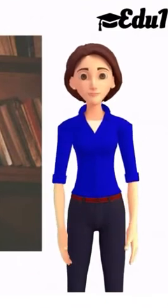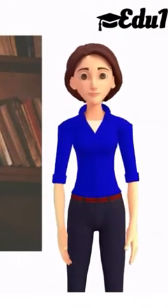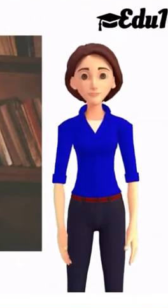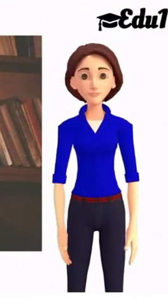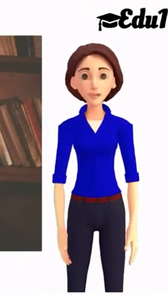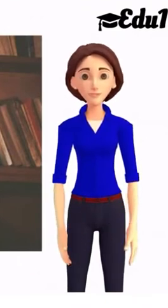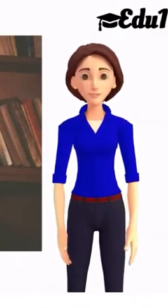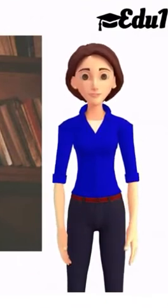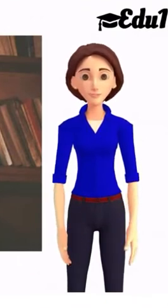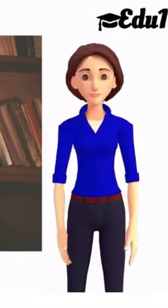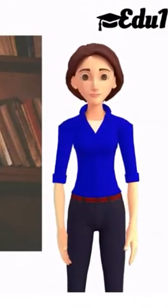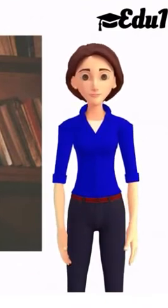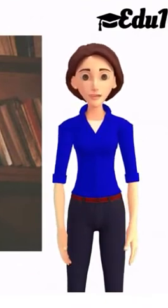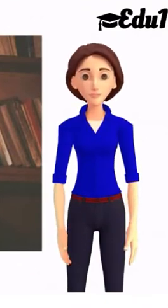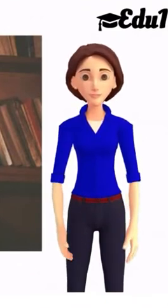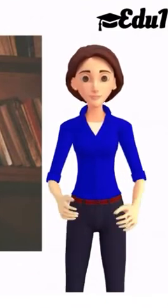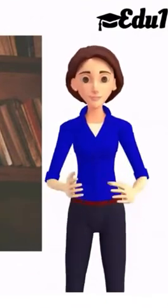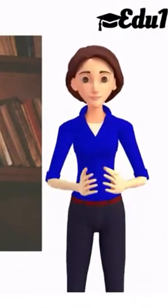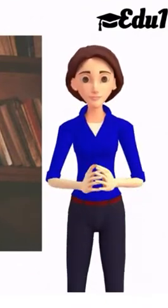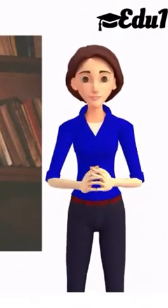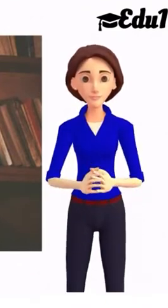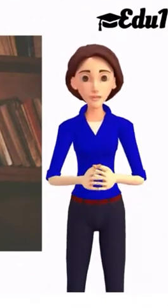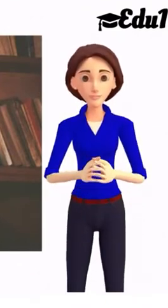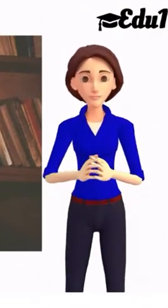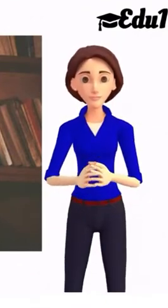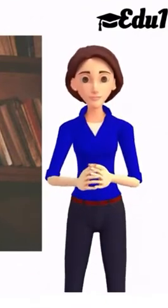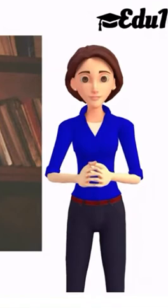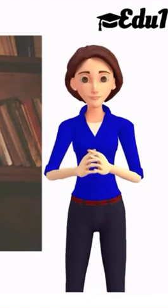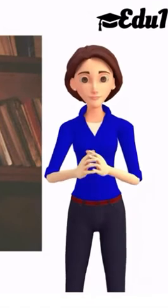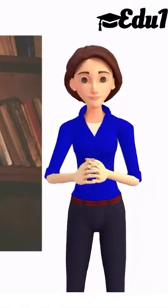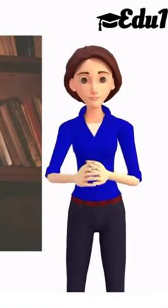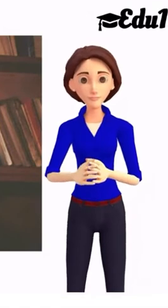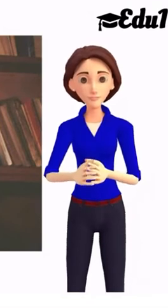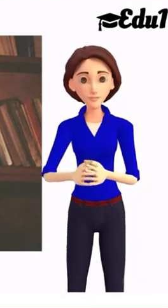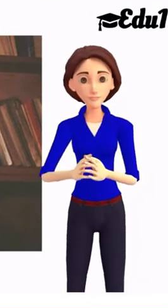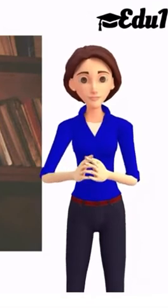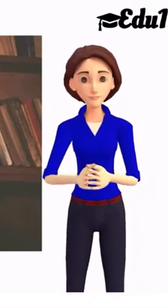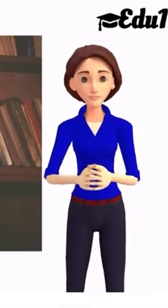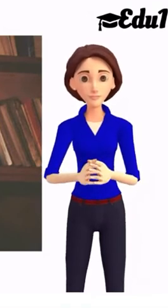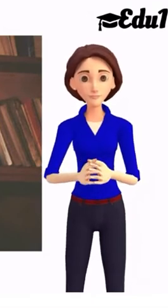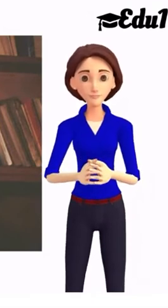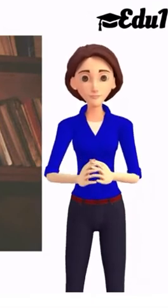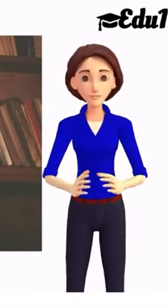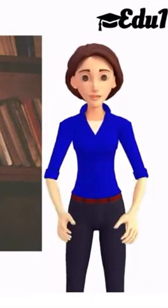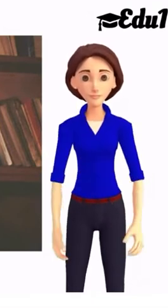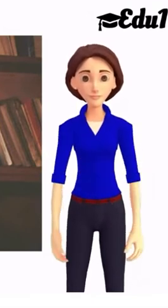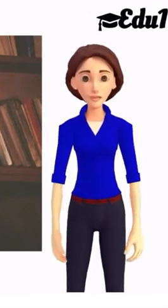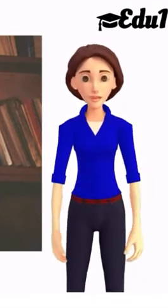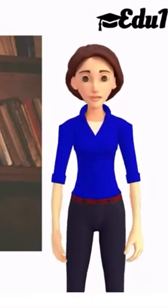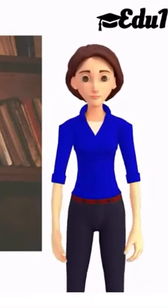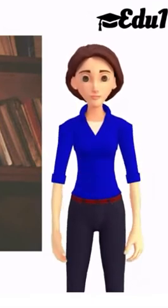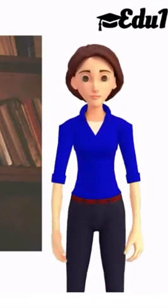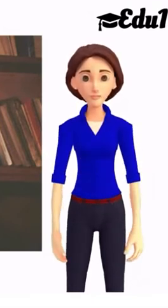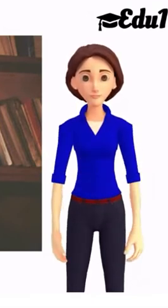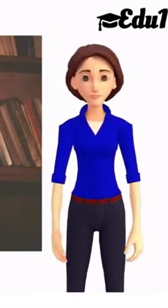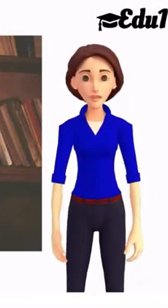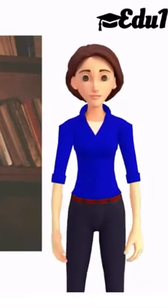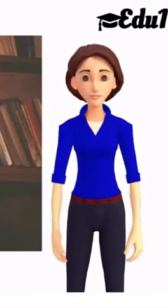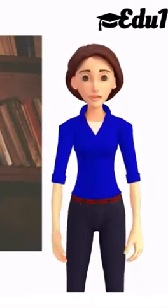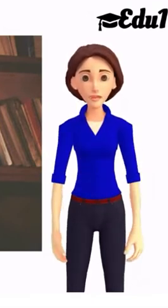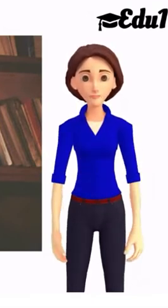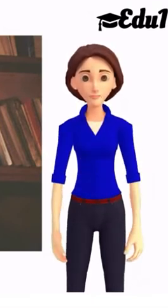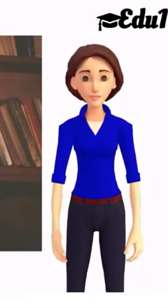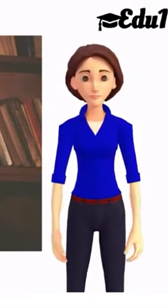importantes escritoras brasileiras, marcando a literatura do século XX, e com seu estilo intimista, popularizou as narrativas